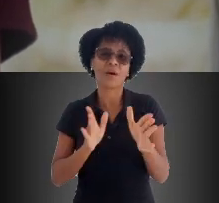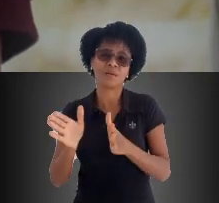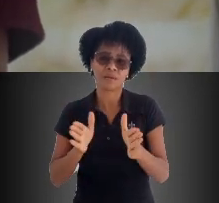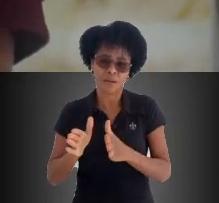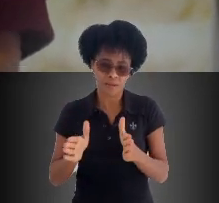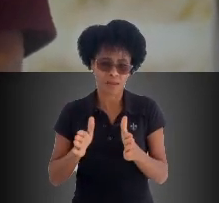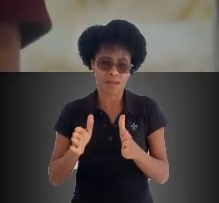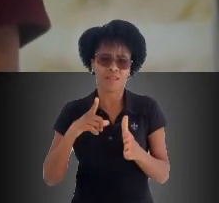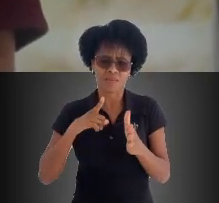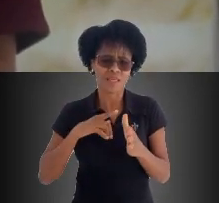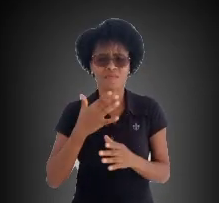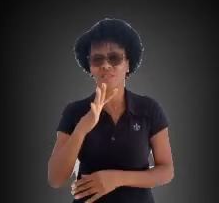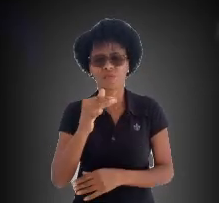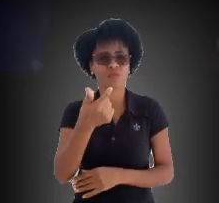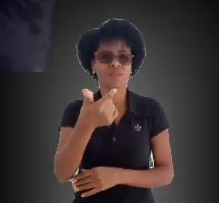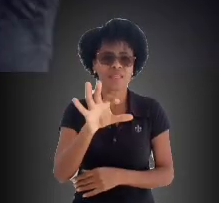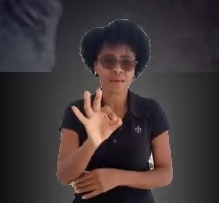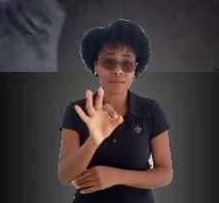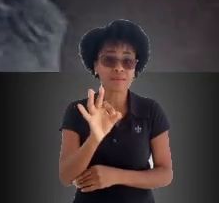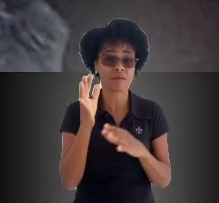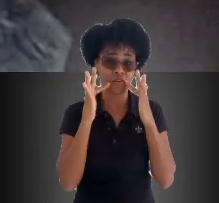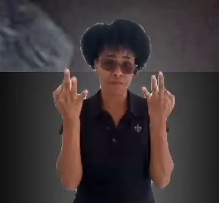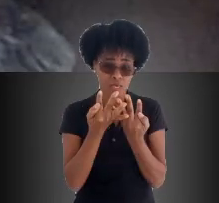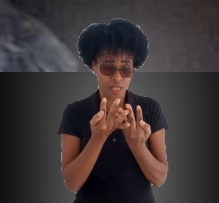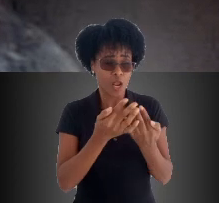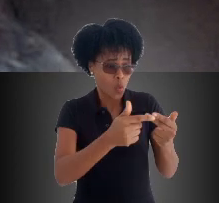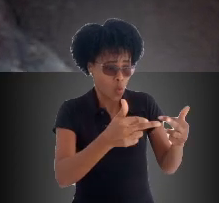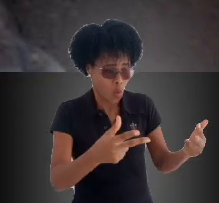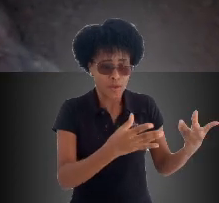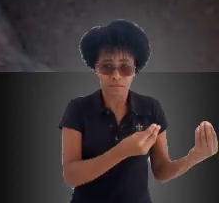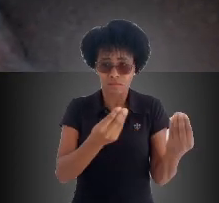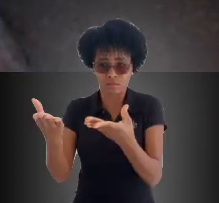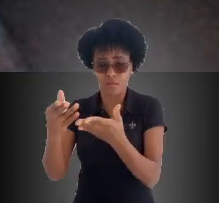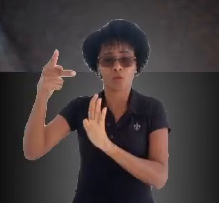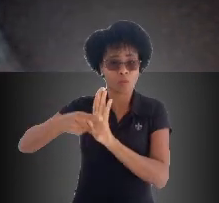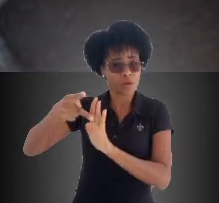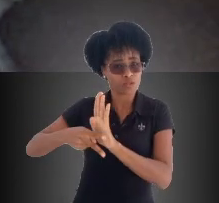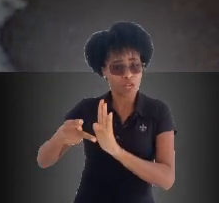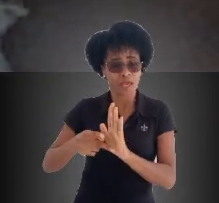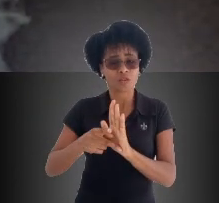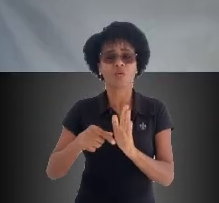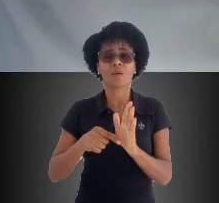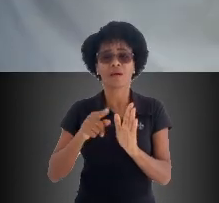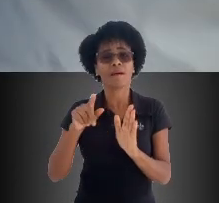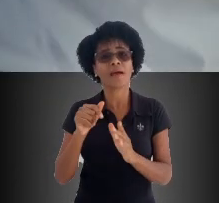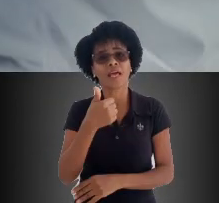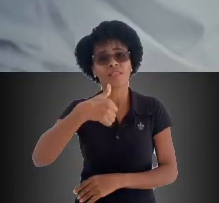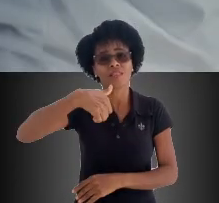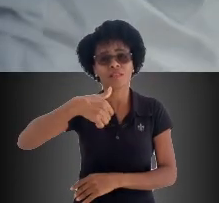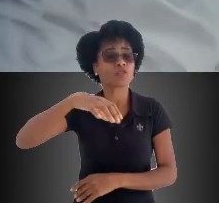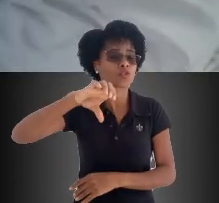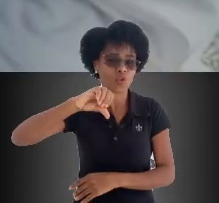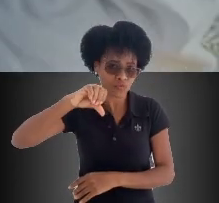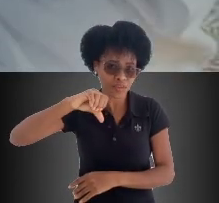contemplou 10 famílias que forneceram os produtos que foram adquiridos pelo projeto. Dessas 10 famílias, 9